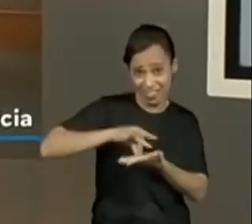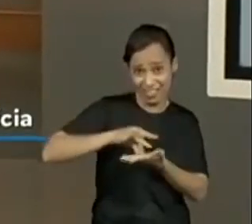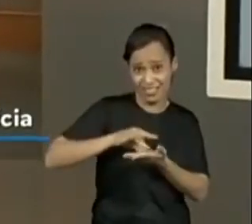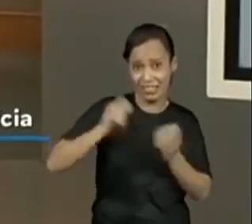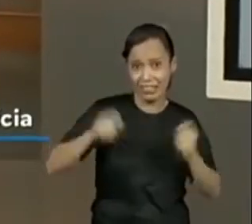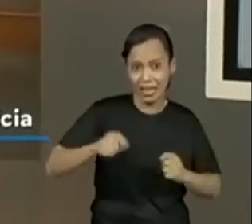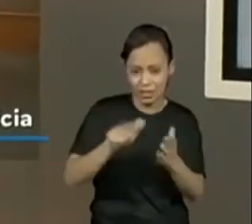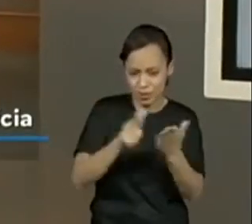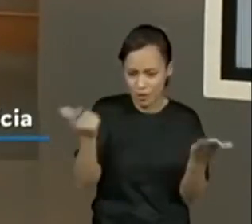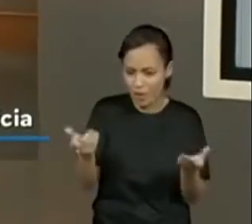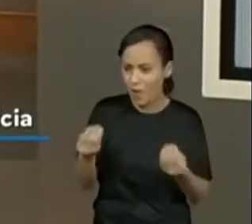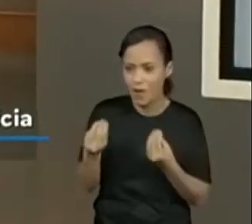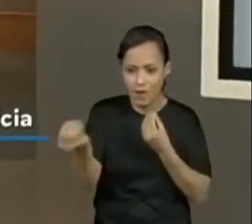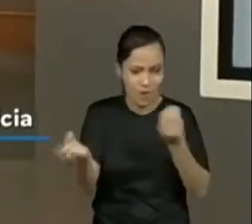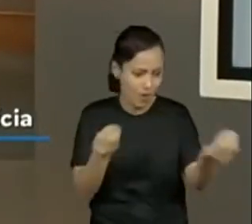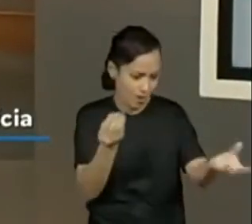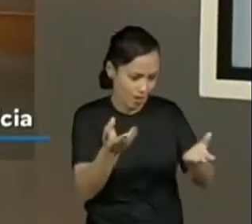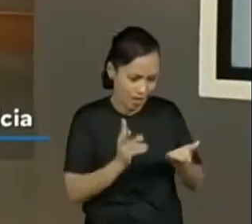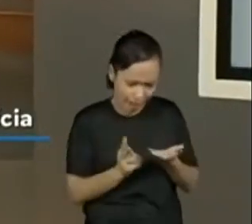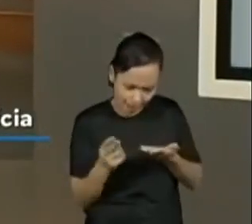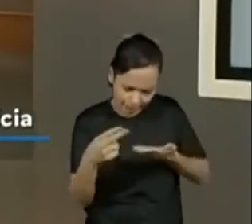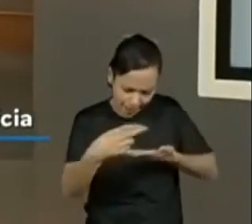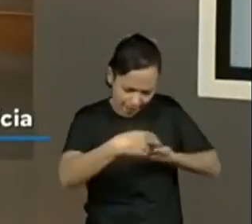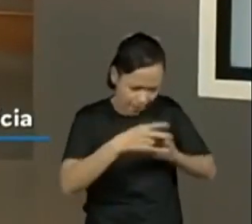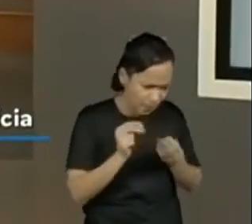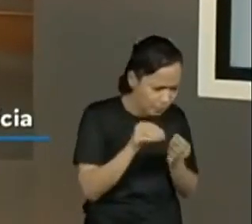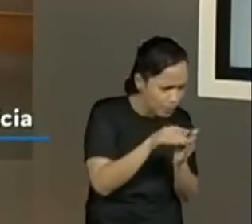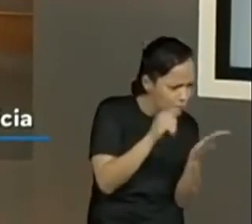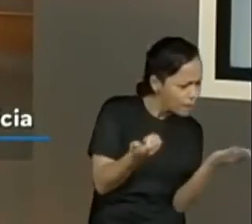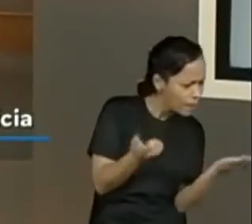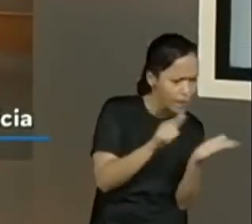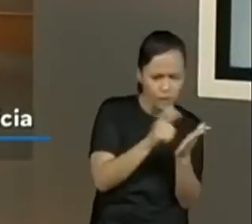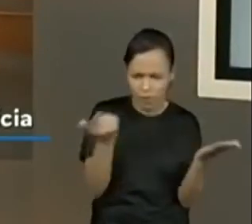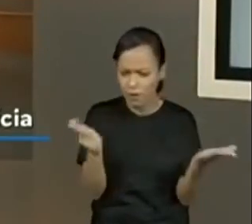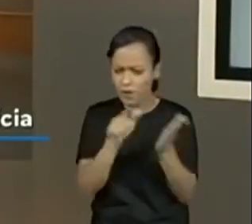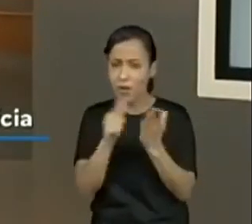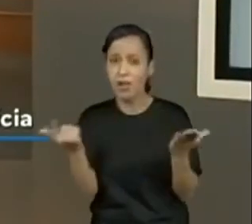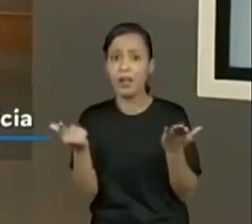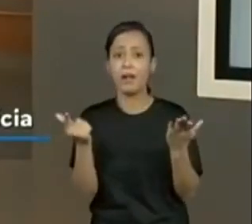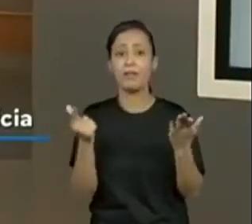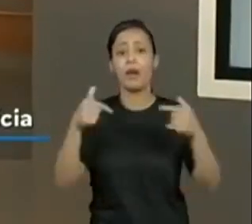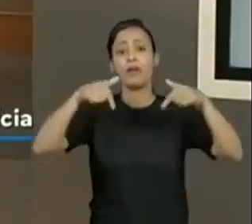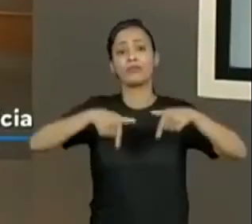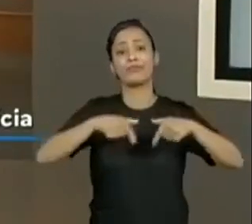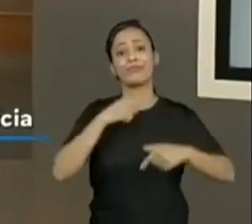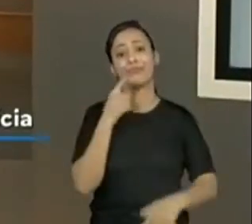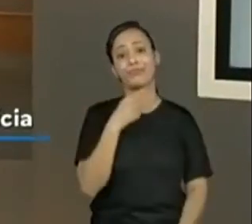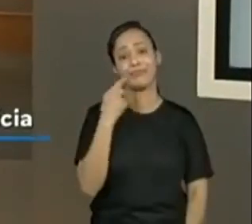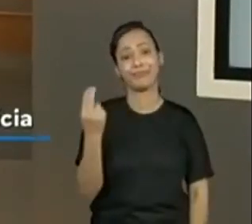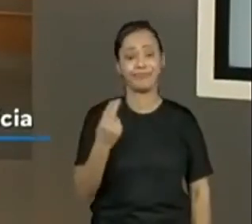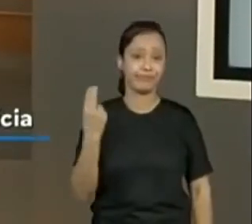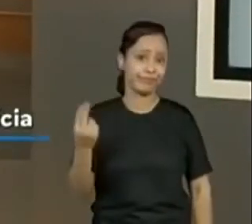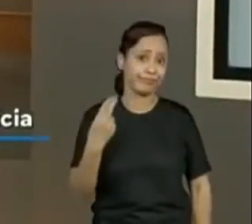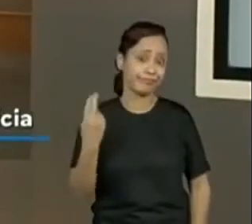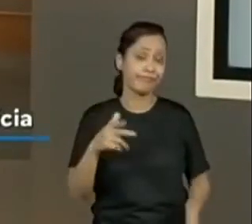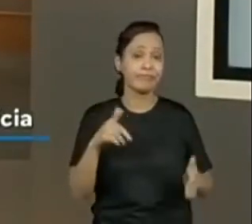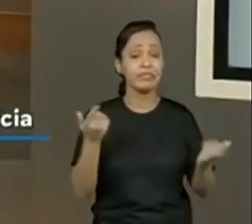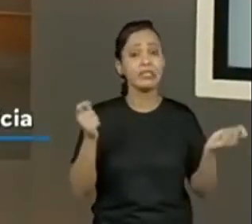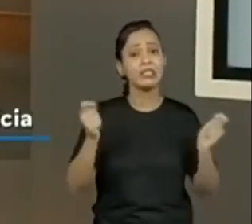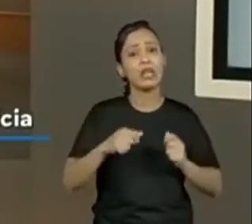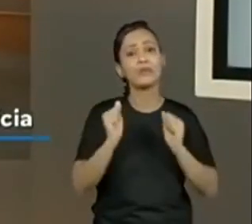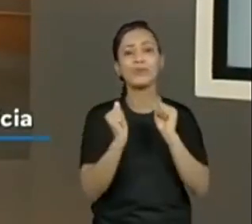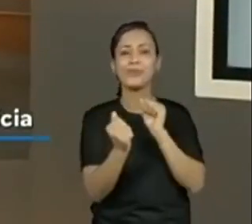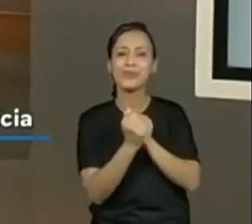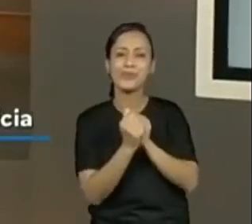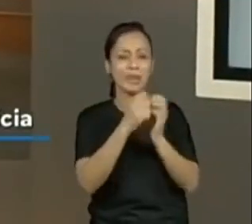Mas, no momento, nós estamos trazendo as notícias que mais são pertinentes para o momento e discutindo, realizando a leitura,